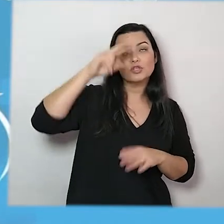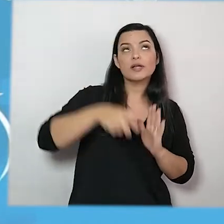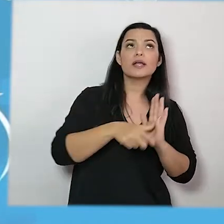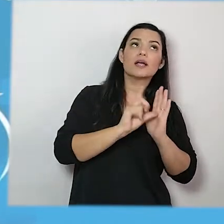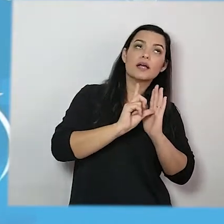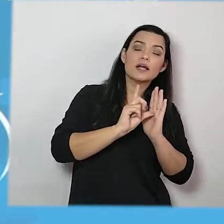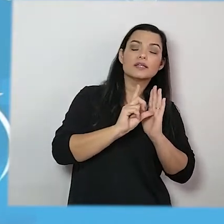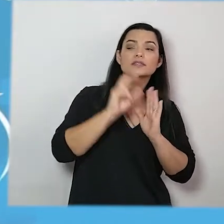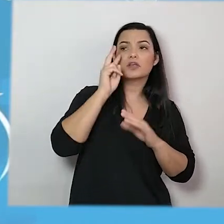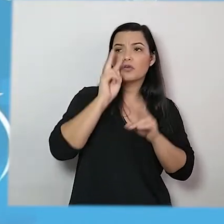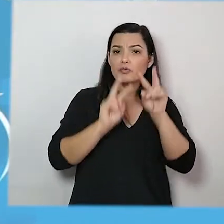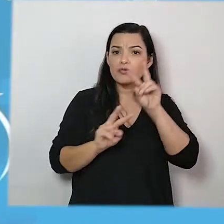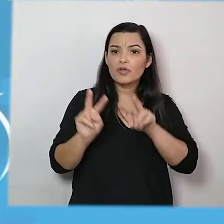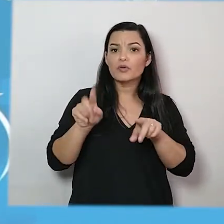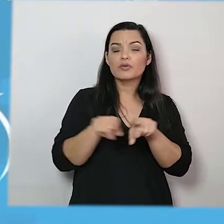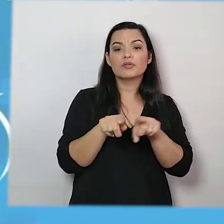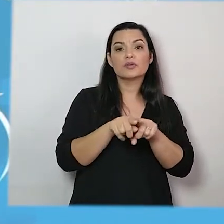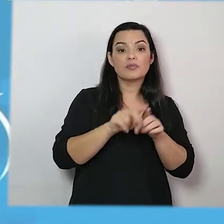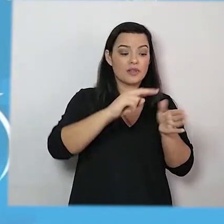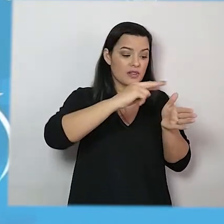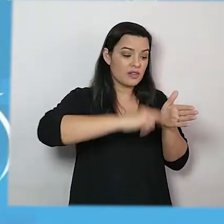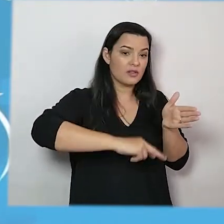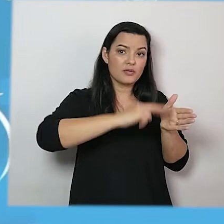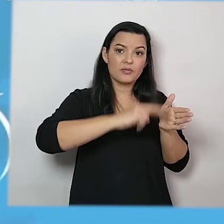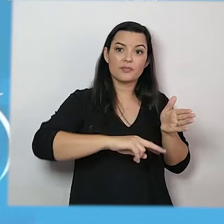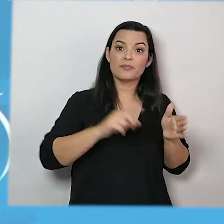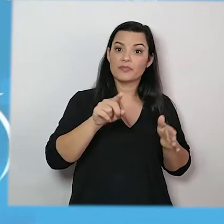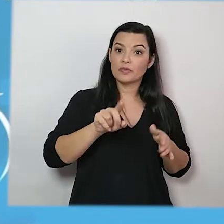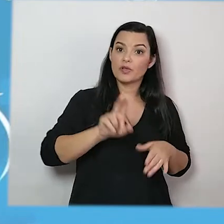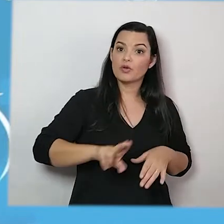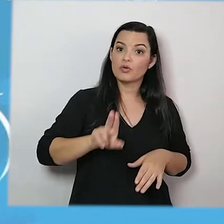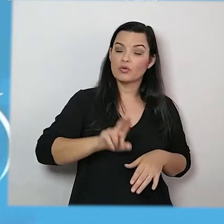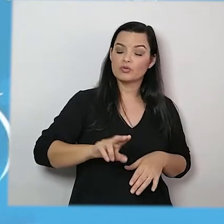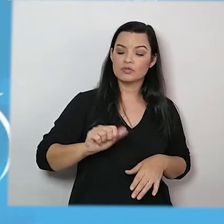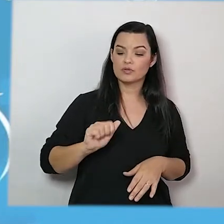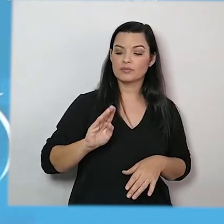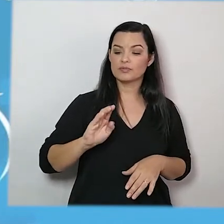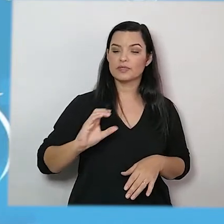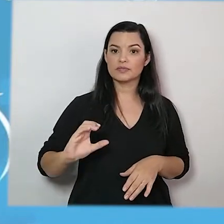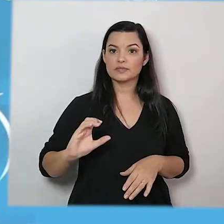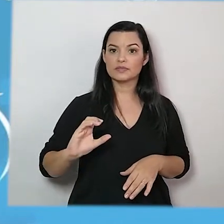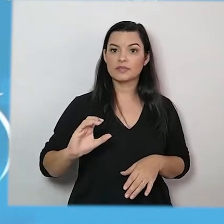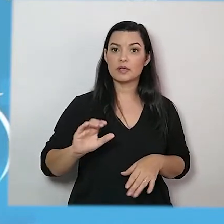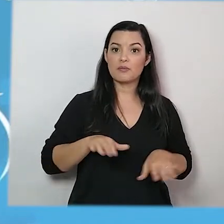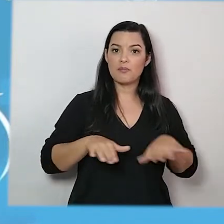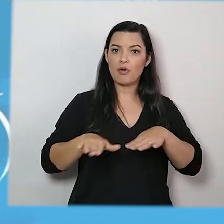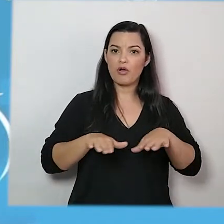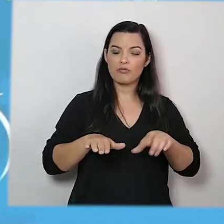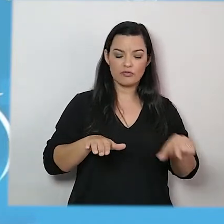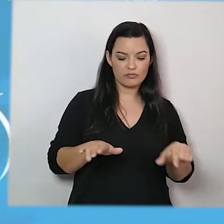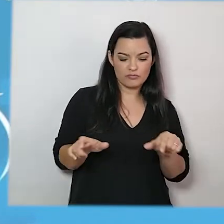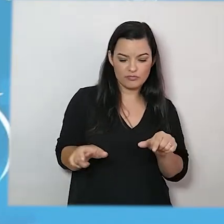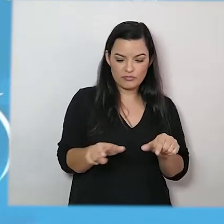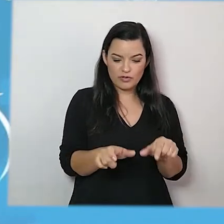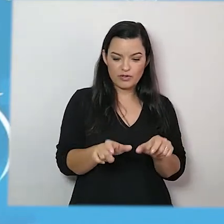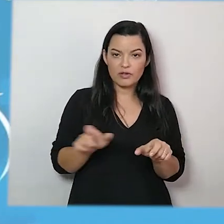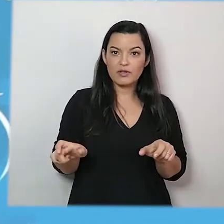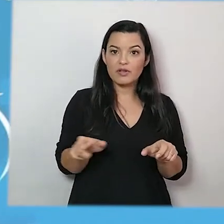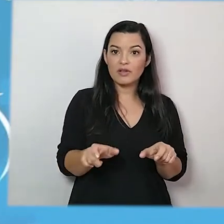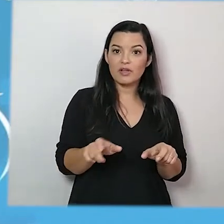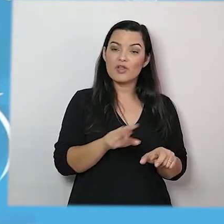ouviu. Irá utilizar o alfabeto móvel para escrever o nome dessas personagens.